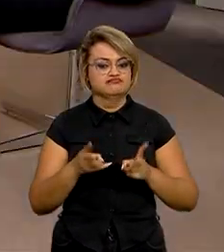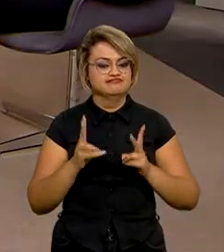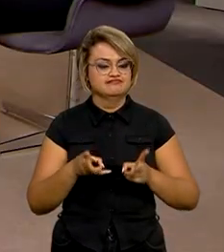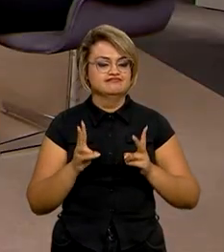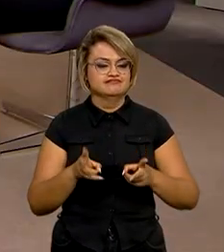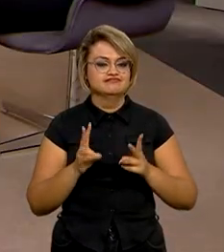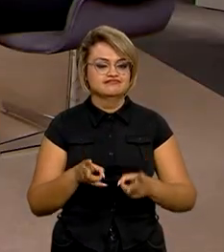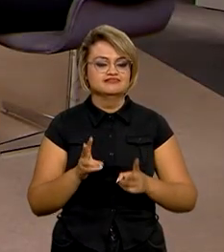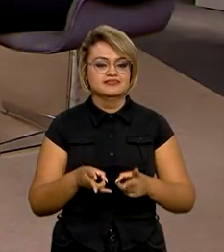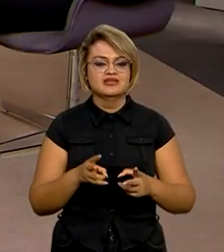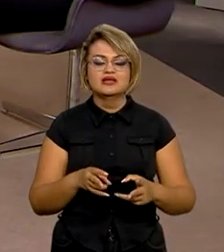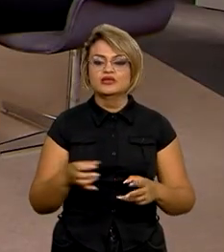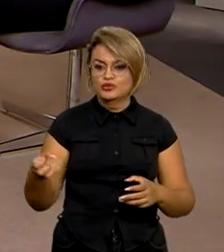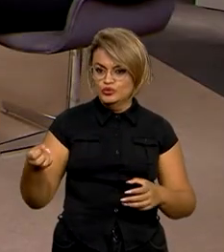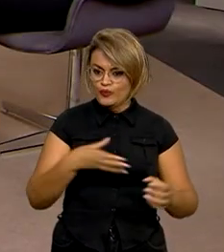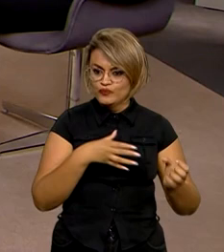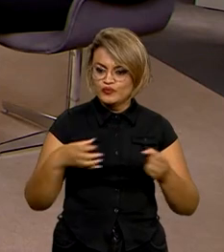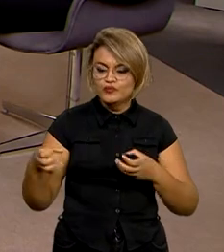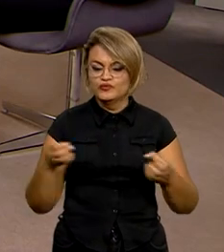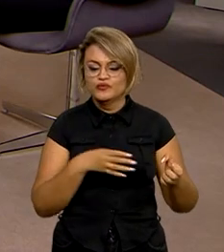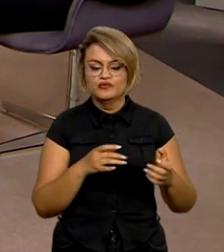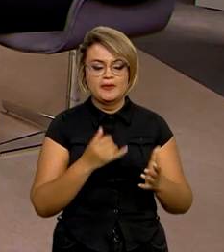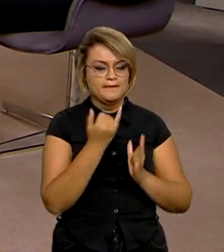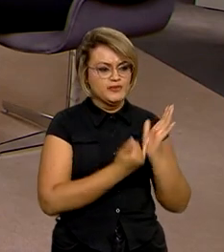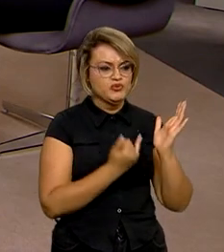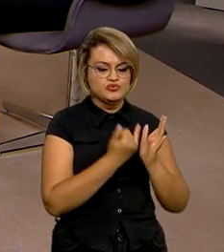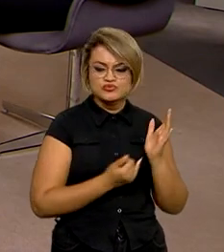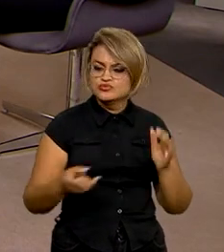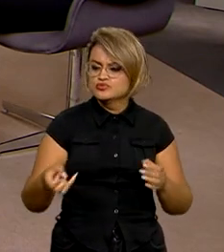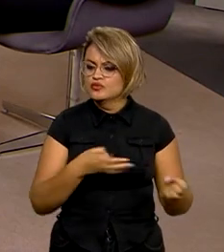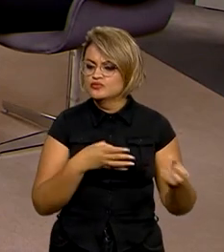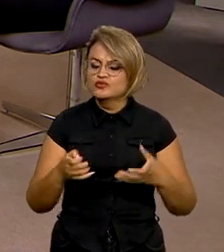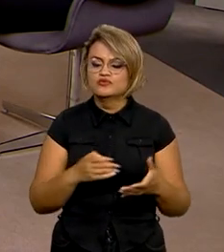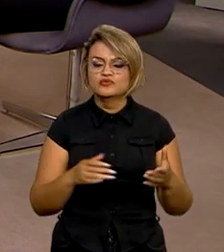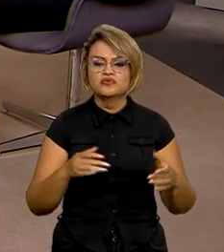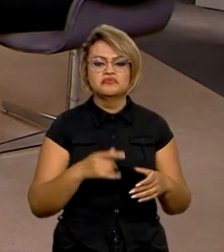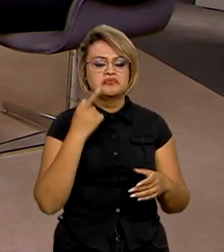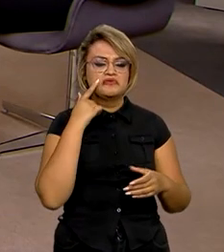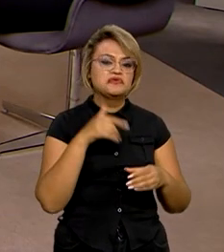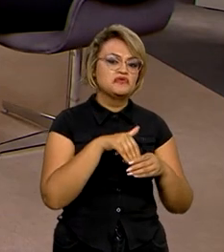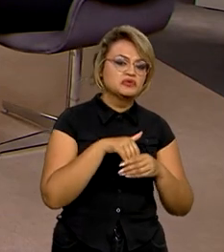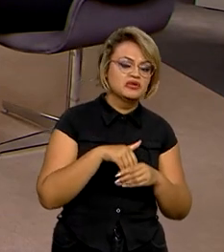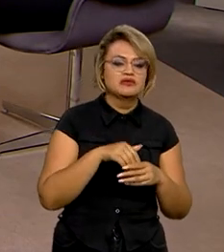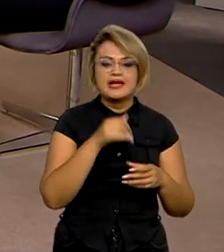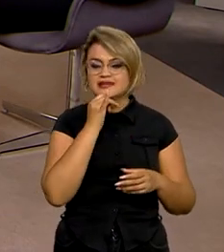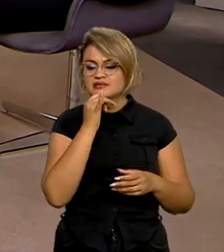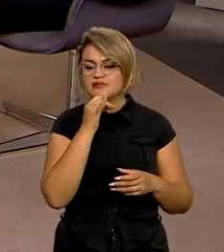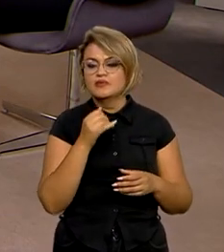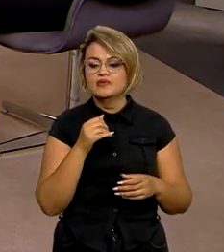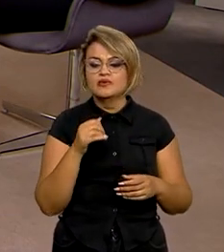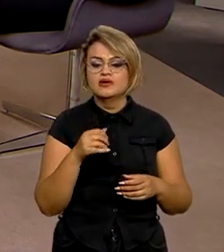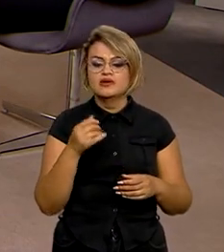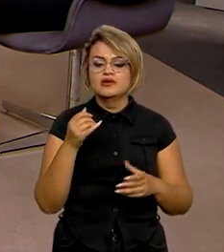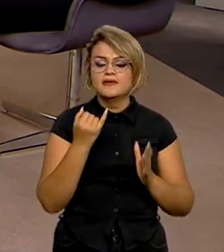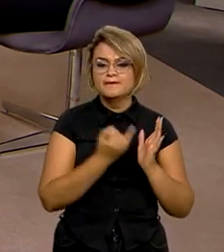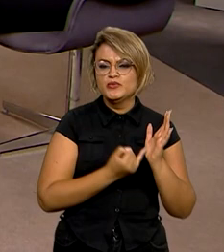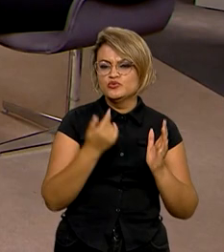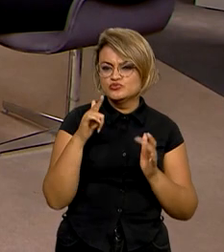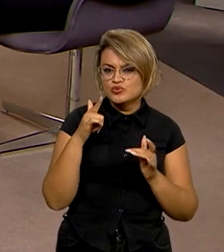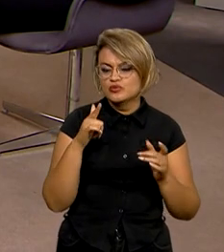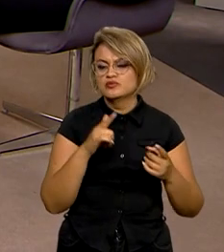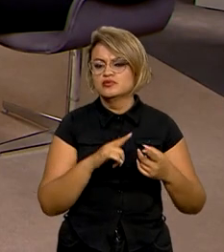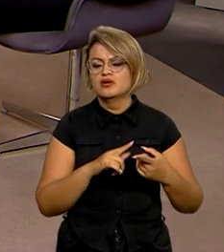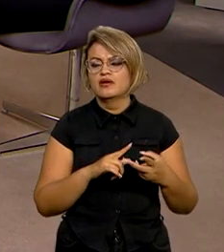E com a entrada desses novos impostos, né? Que estão aí para ser votados, como, por exemplo, o imposto sobre o jogo, né?